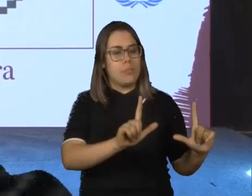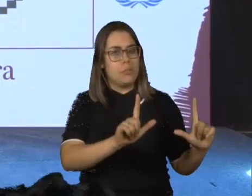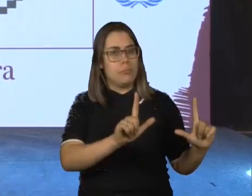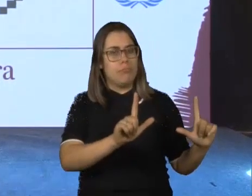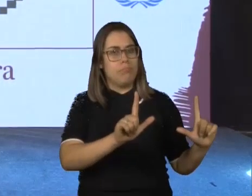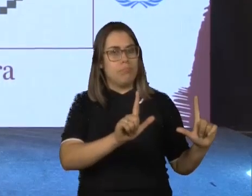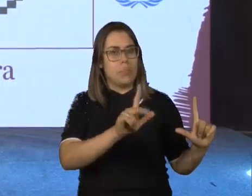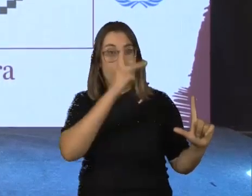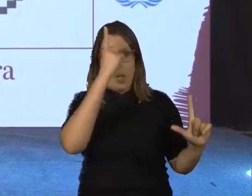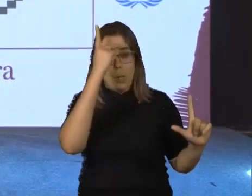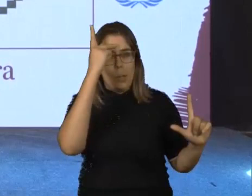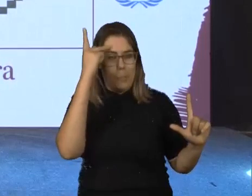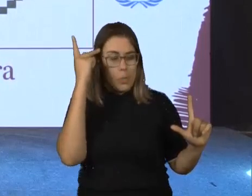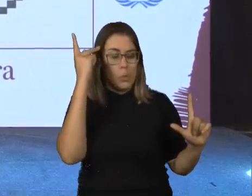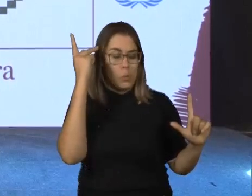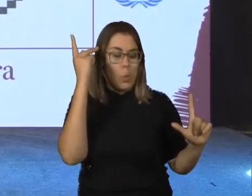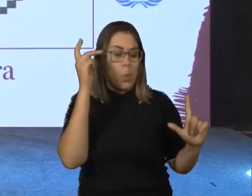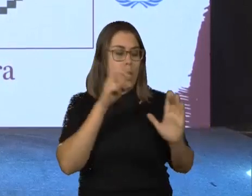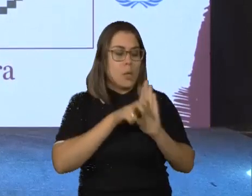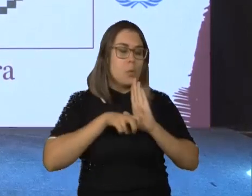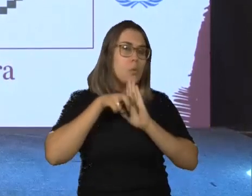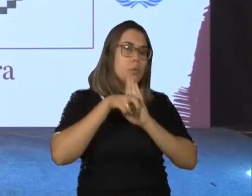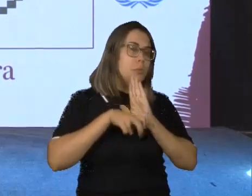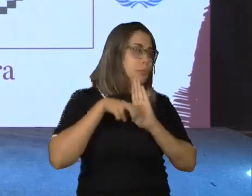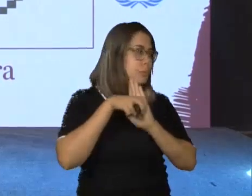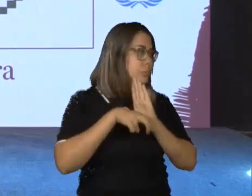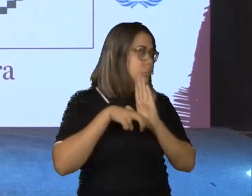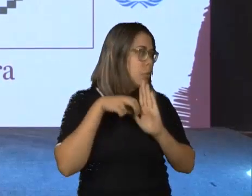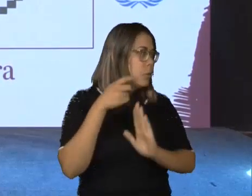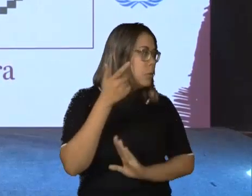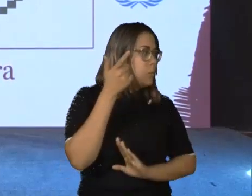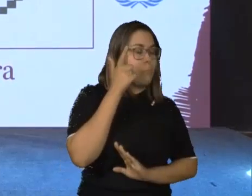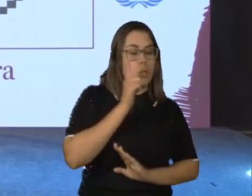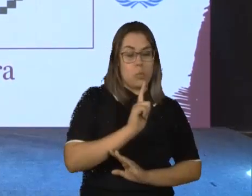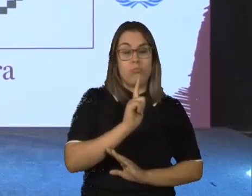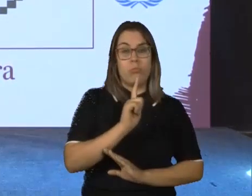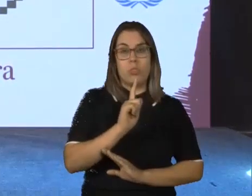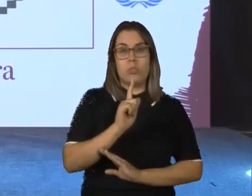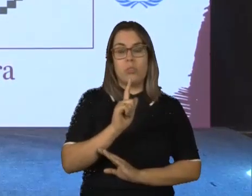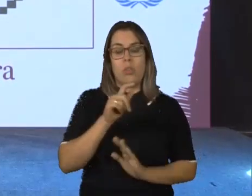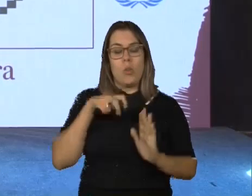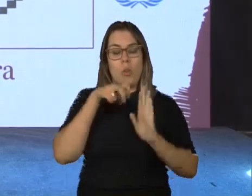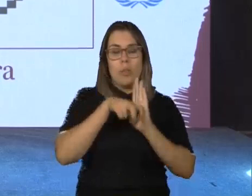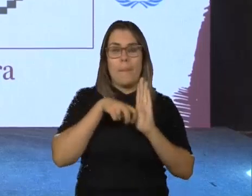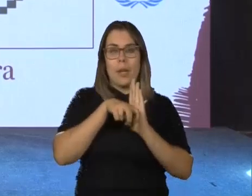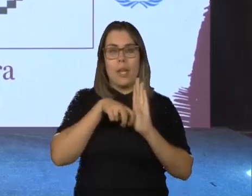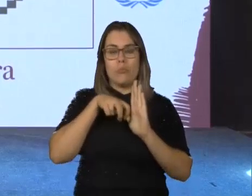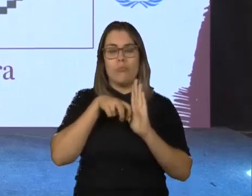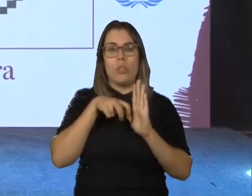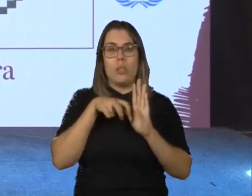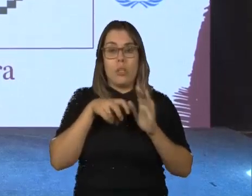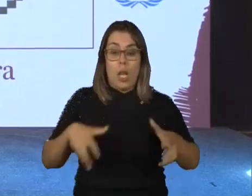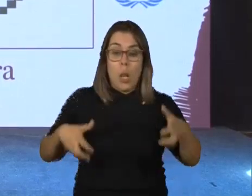A pessoa que tem cadeira de rodas, ela usa a cadeira de rodas para garantir o seu direito de ir e vir. A partir do momento que ela tem